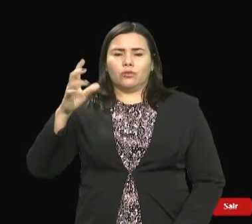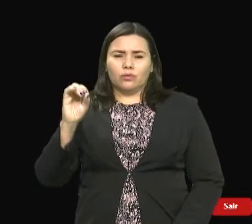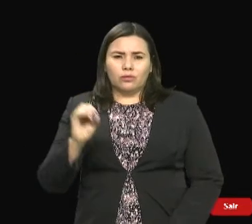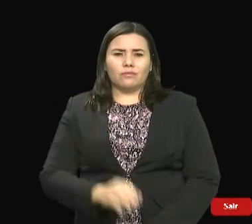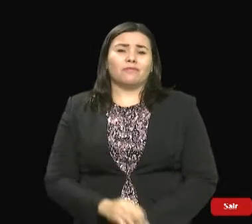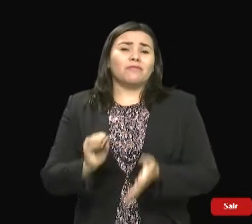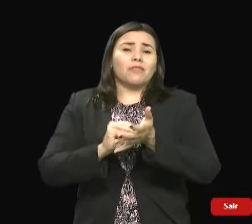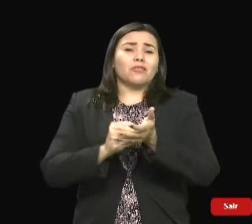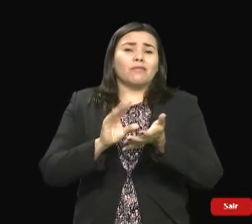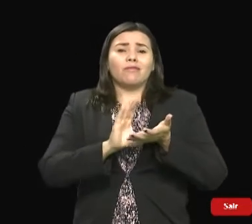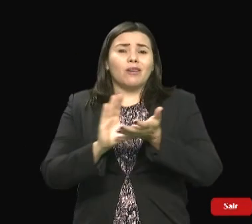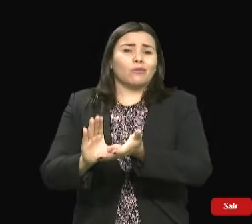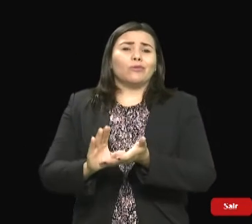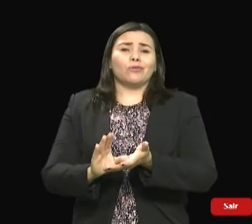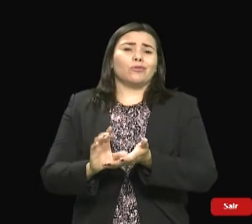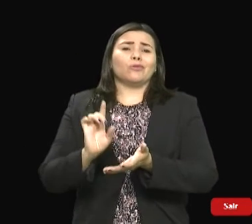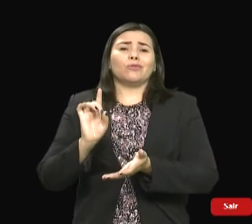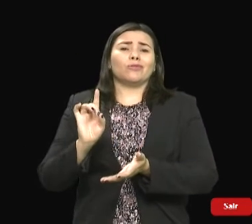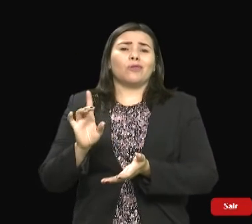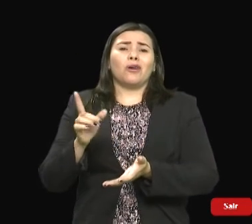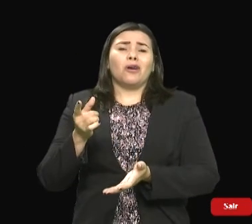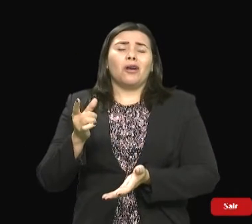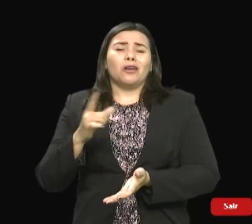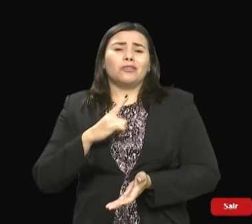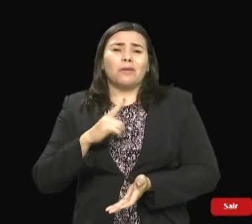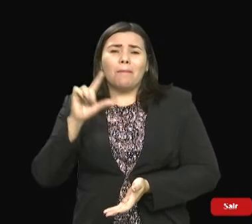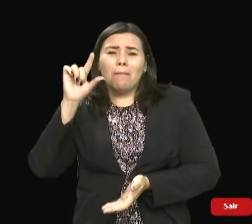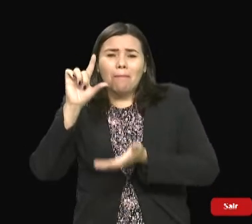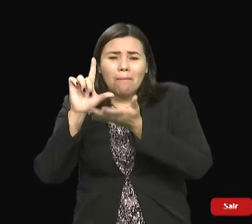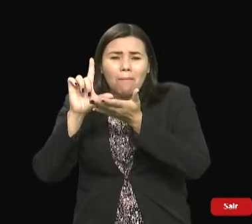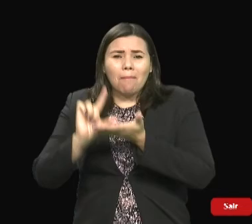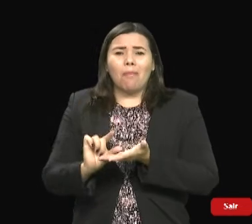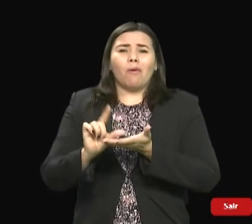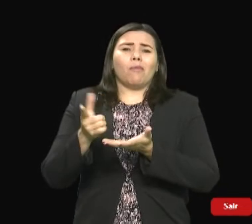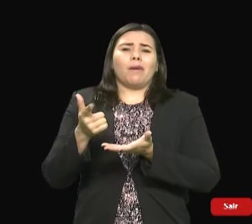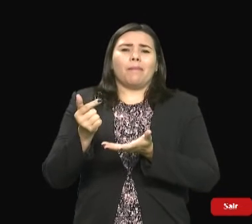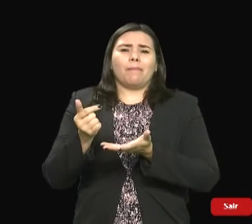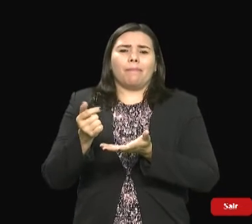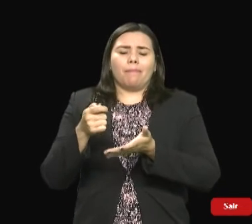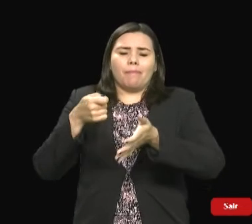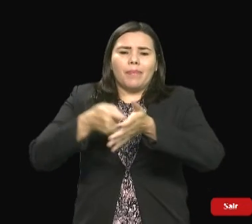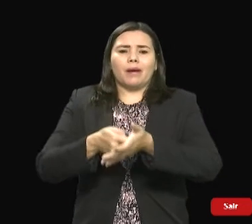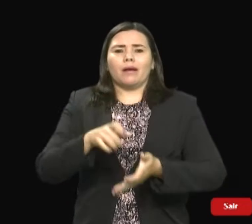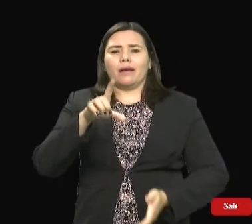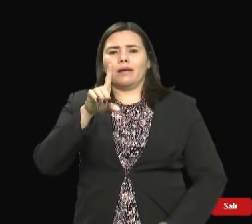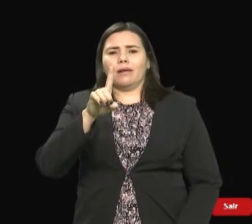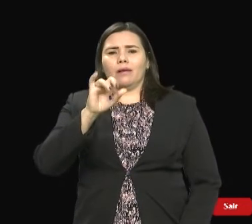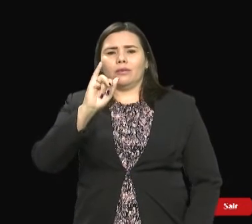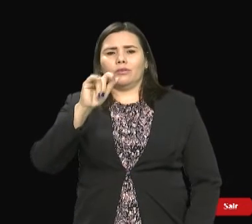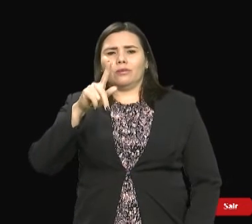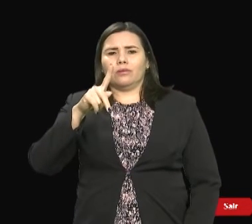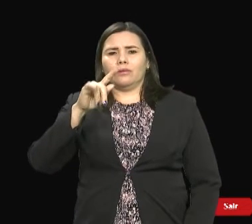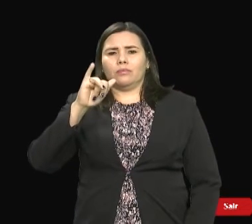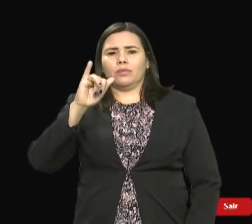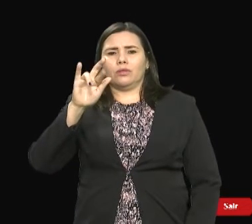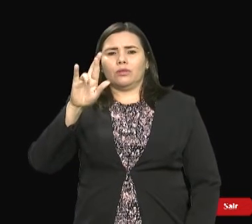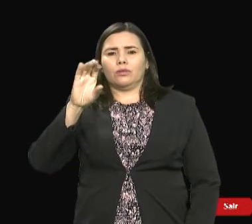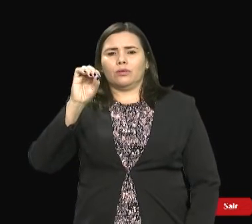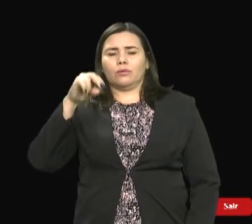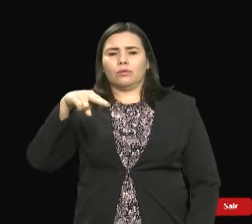completamente desabastecida. E é esse o cenário de desabastecimento de